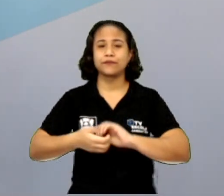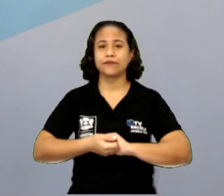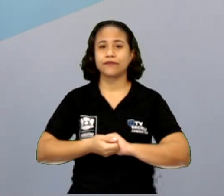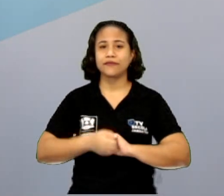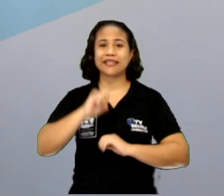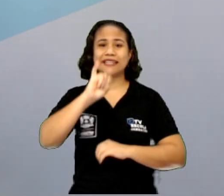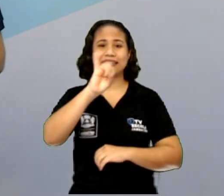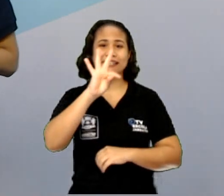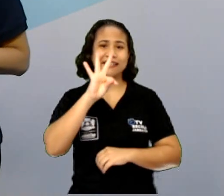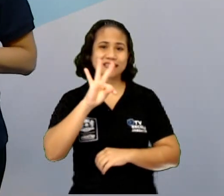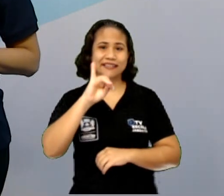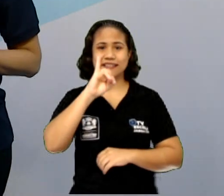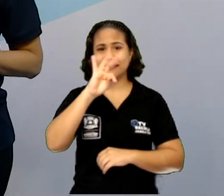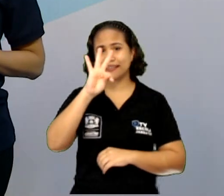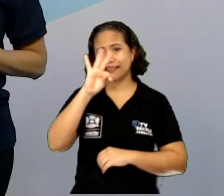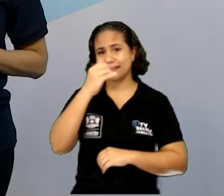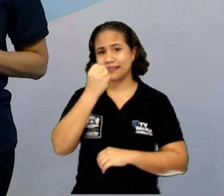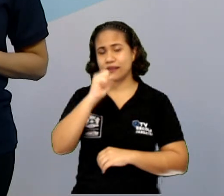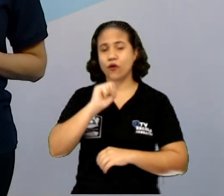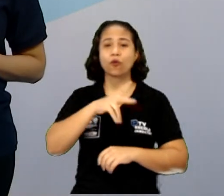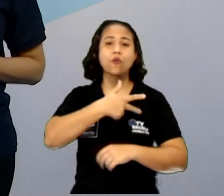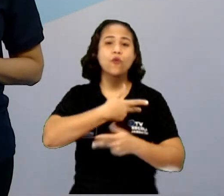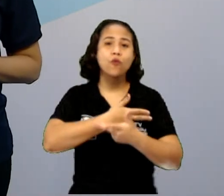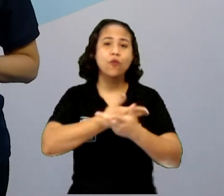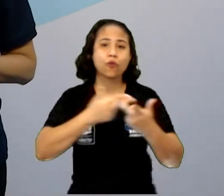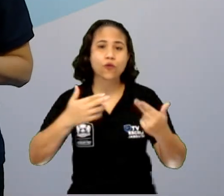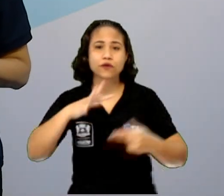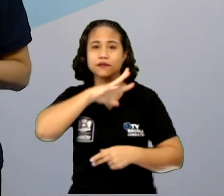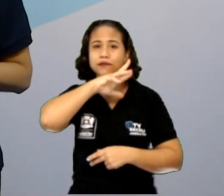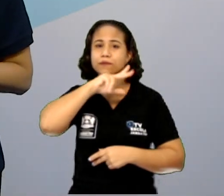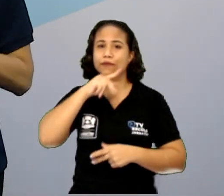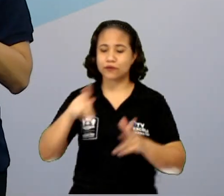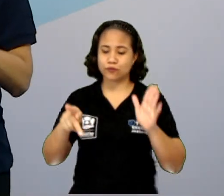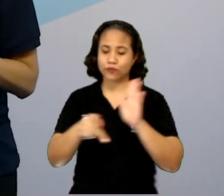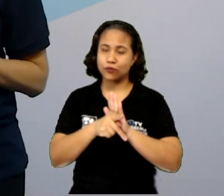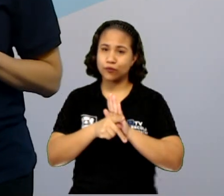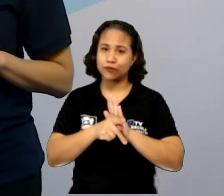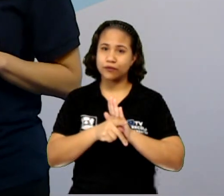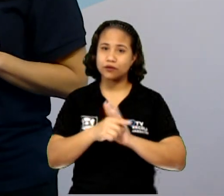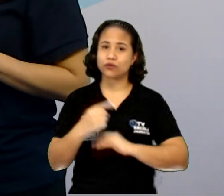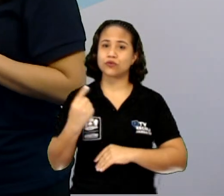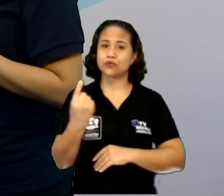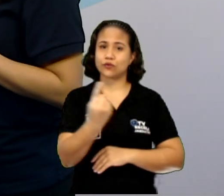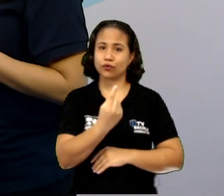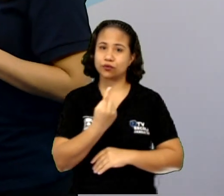it e its para coisas ou animais. No singular.